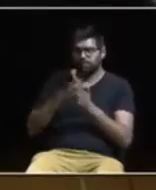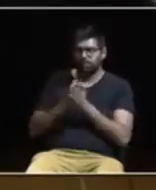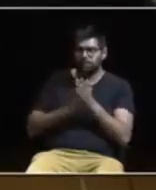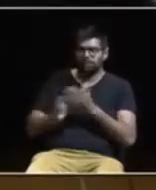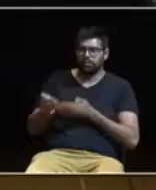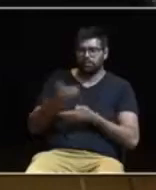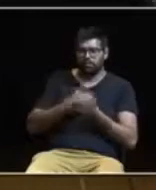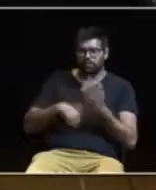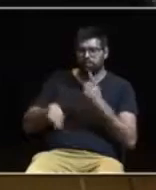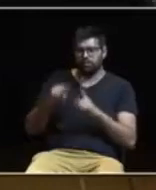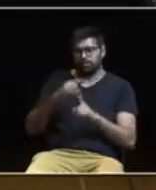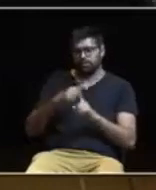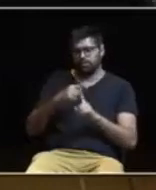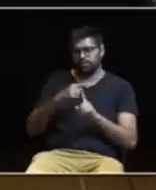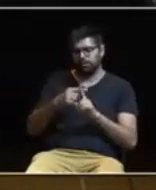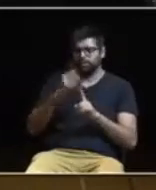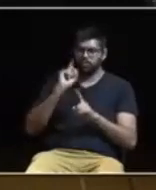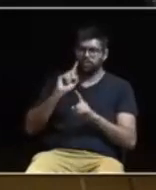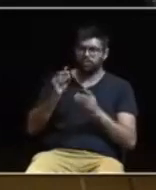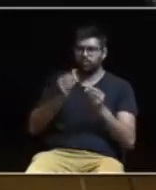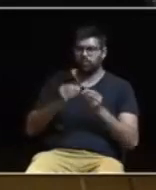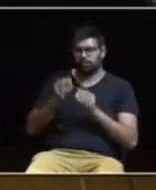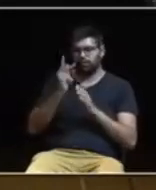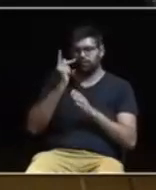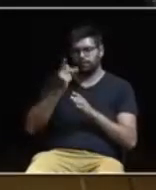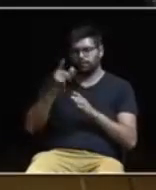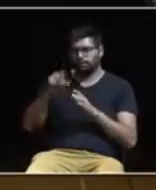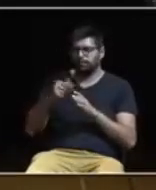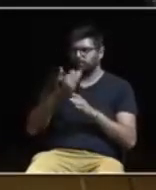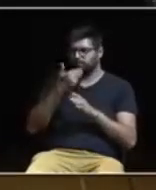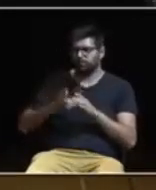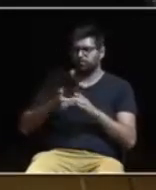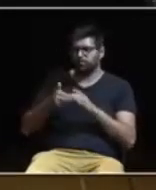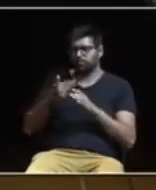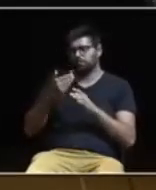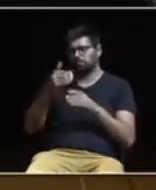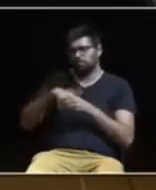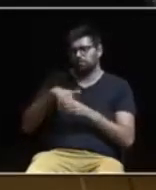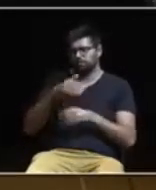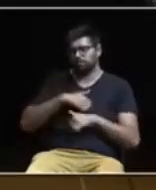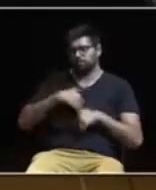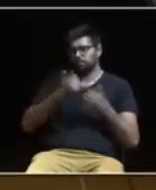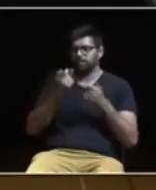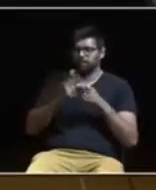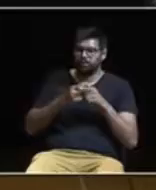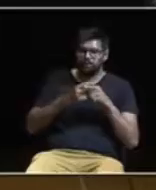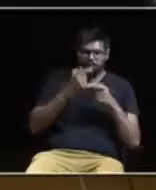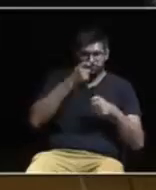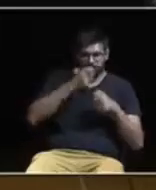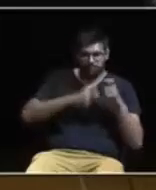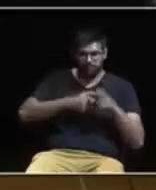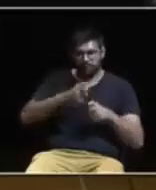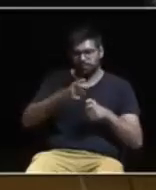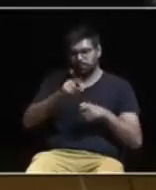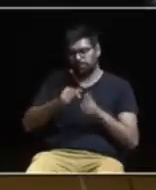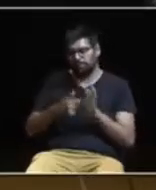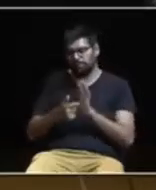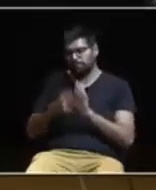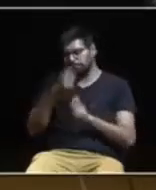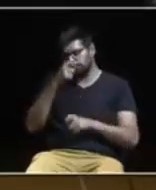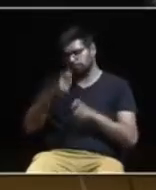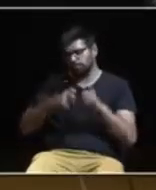uma mais-valia para a qualidade de vida e a vivência na cidade, tendo em conta o interesse público e as necessidades da